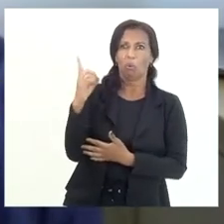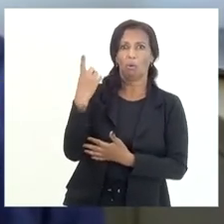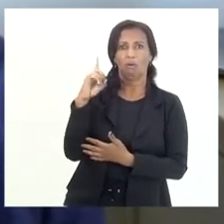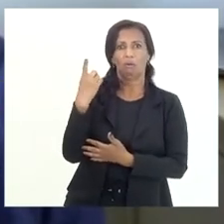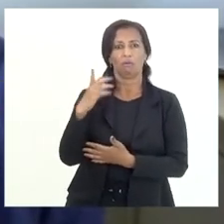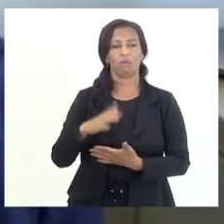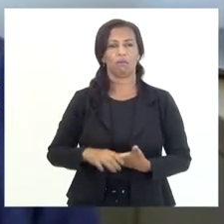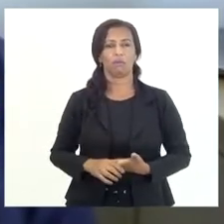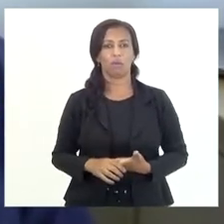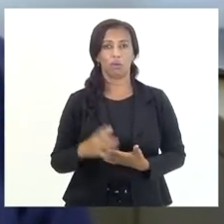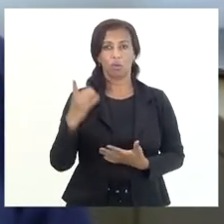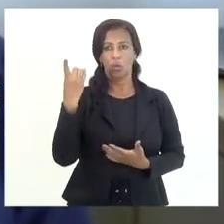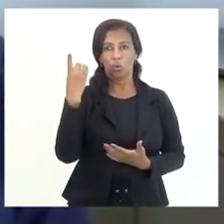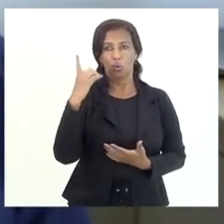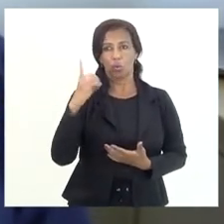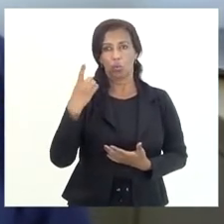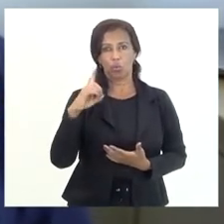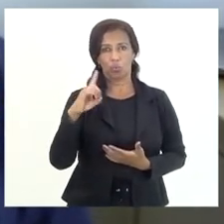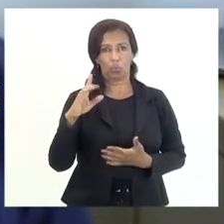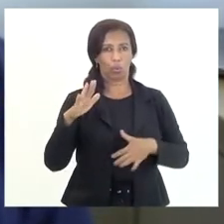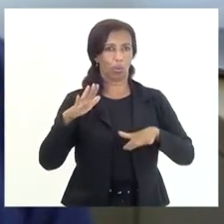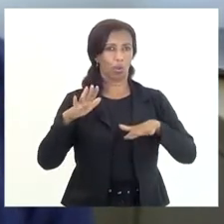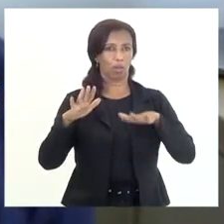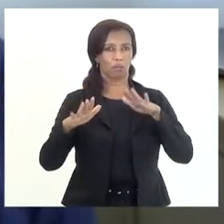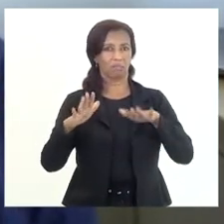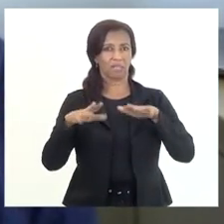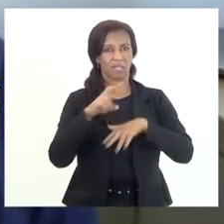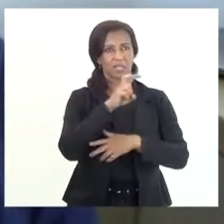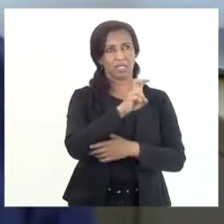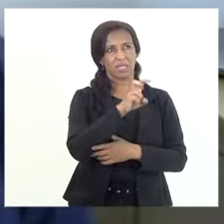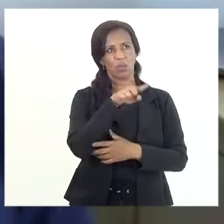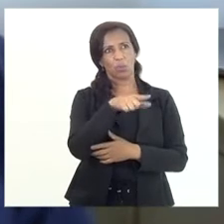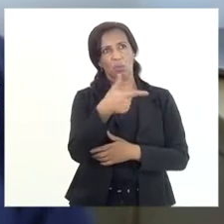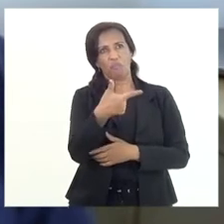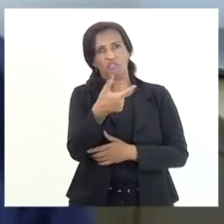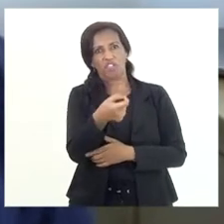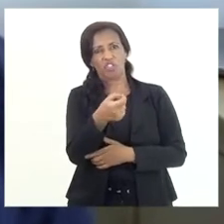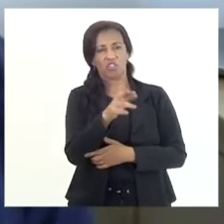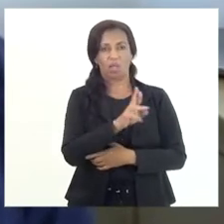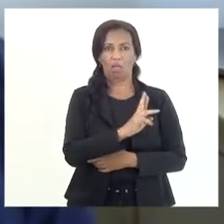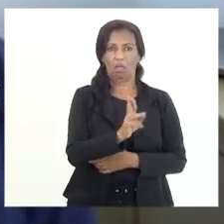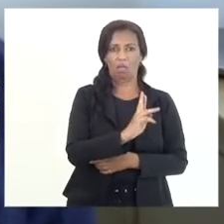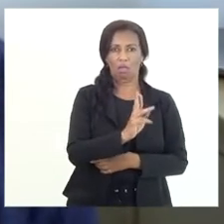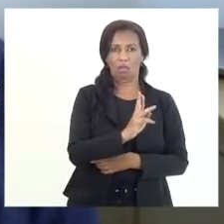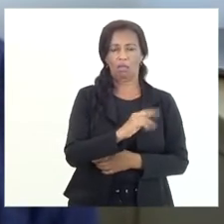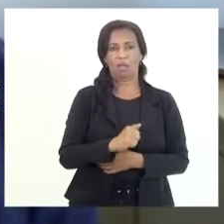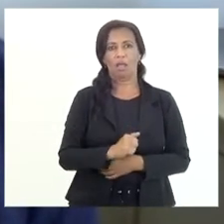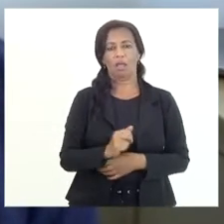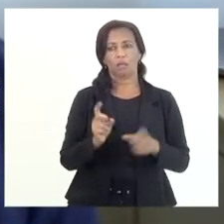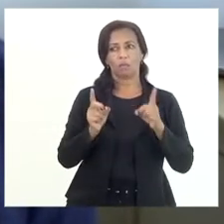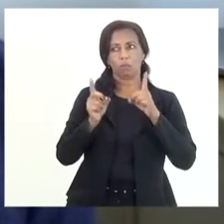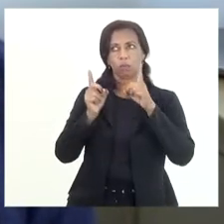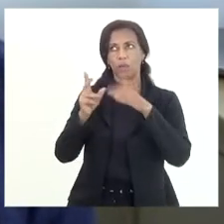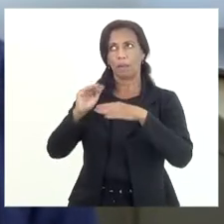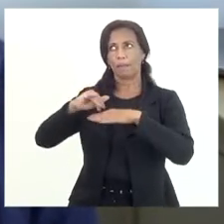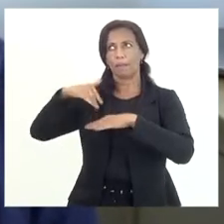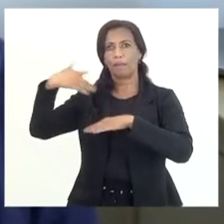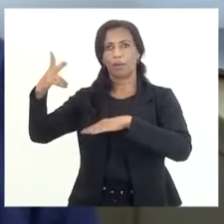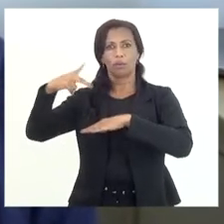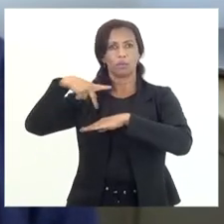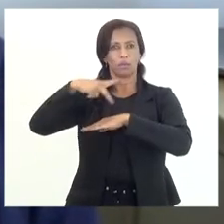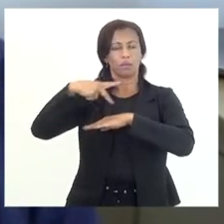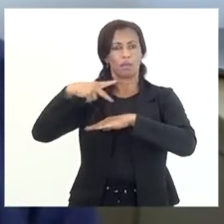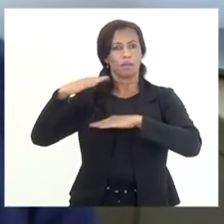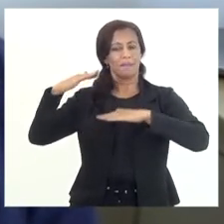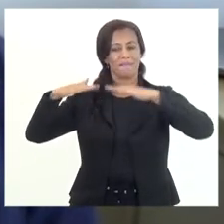o dólar que está oscilando em torno de US 5,20, a produção e a exportação estão em patamares mais